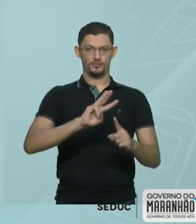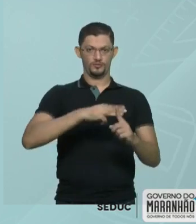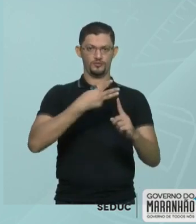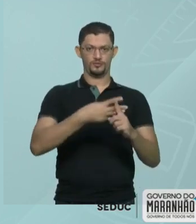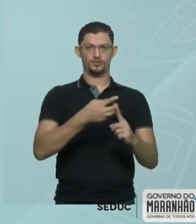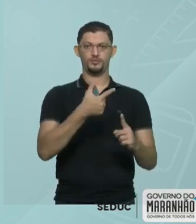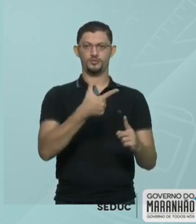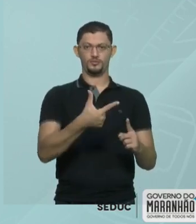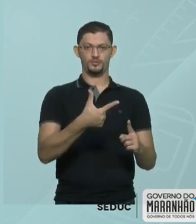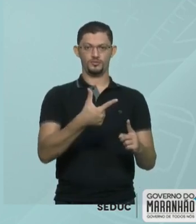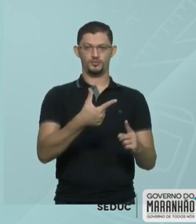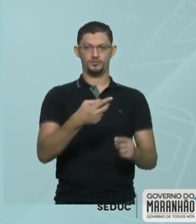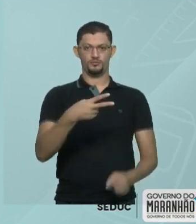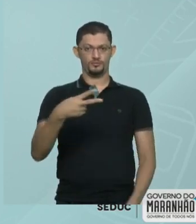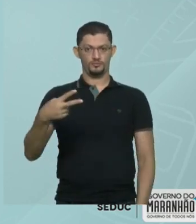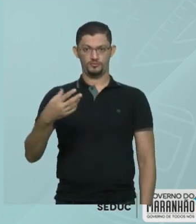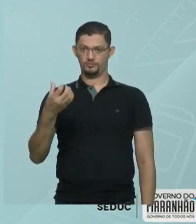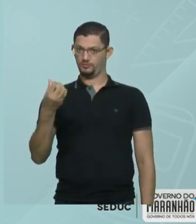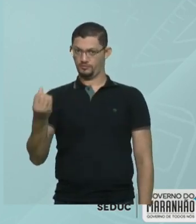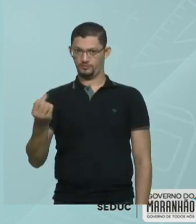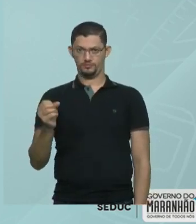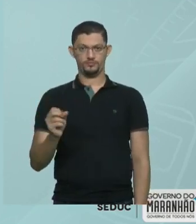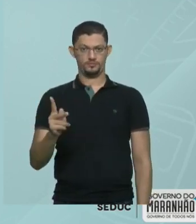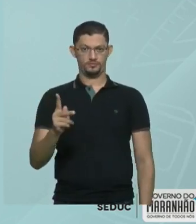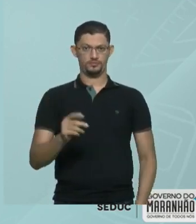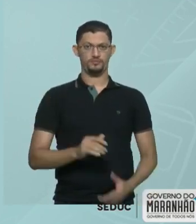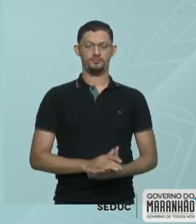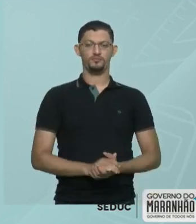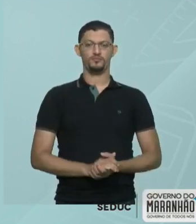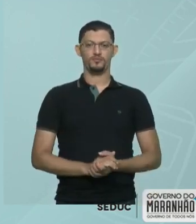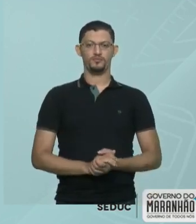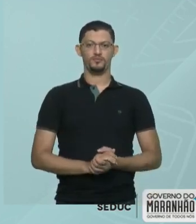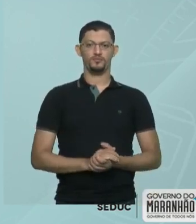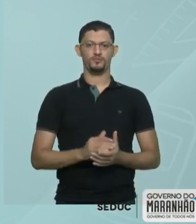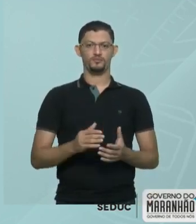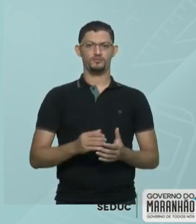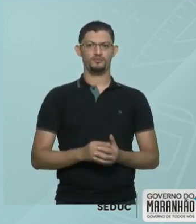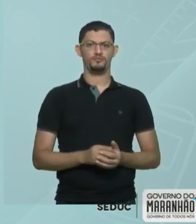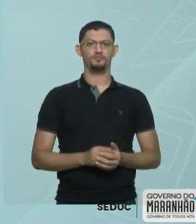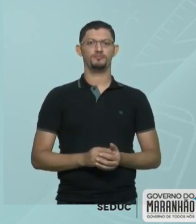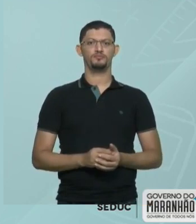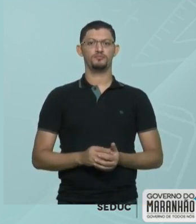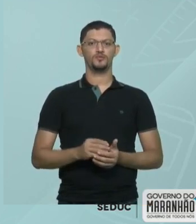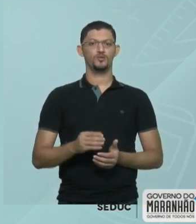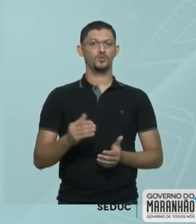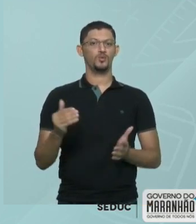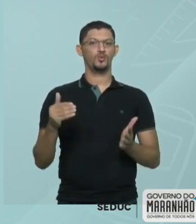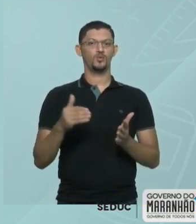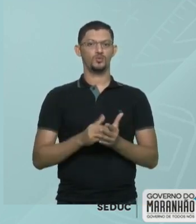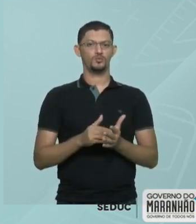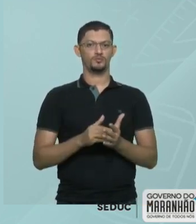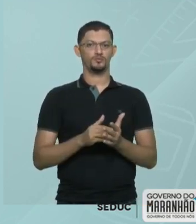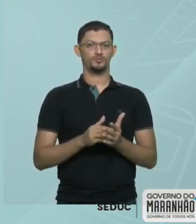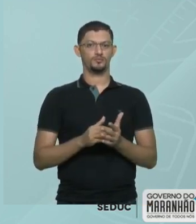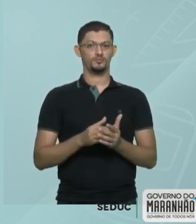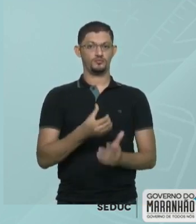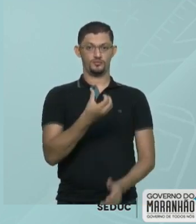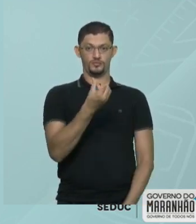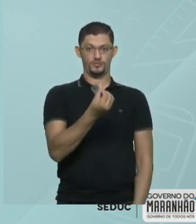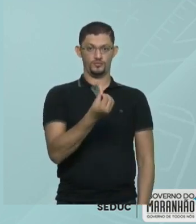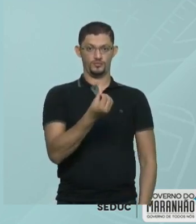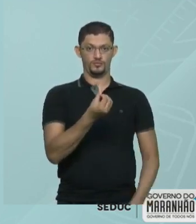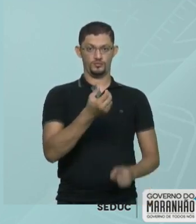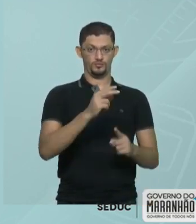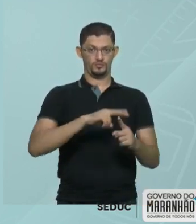é 6. Ok. O último critério, centena, é o dobro da dezena. 6